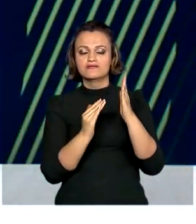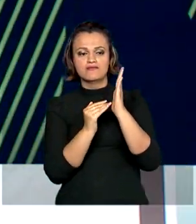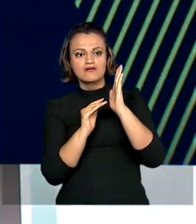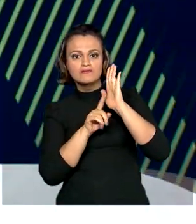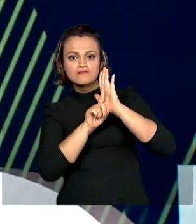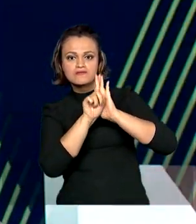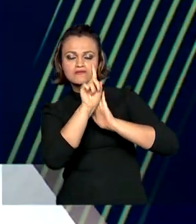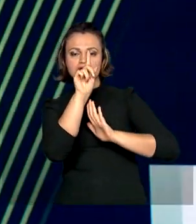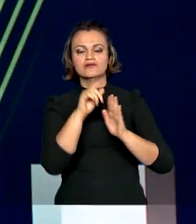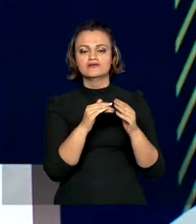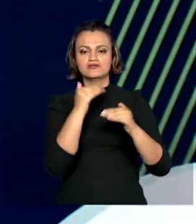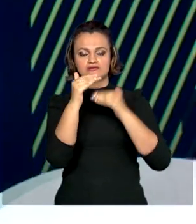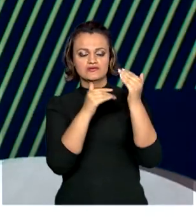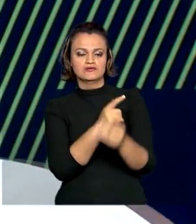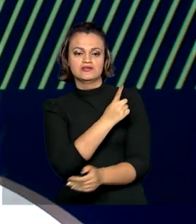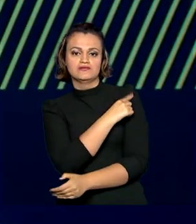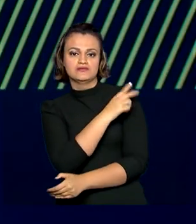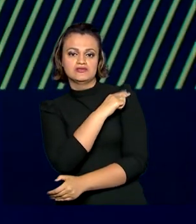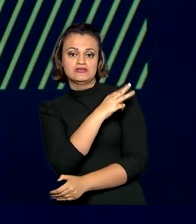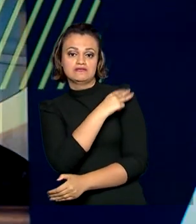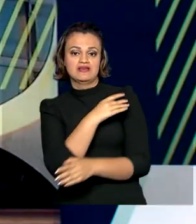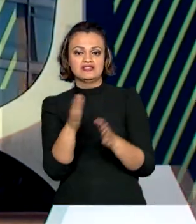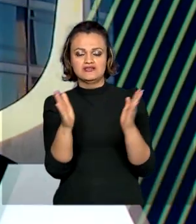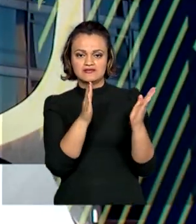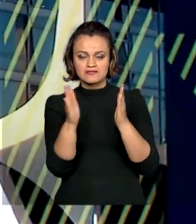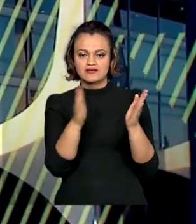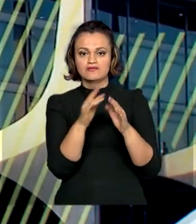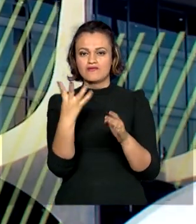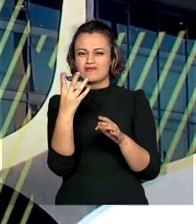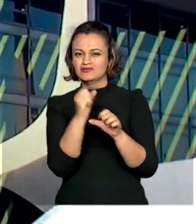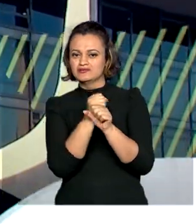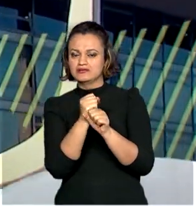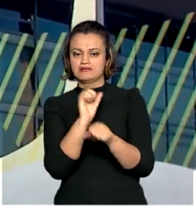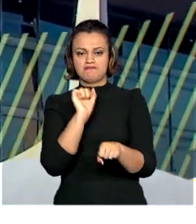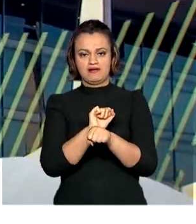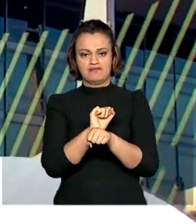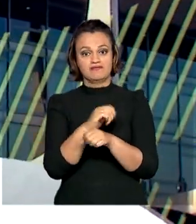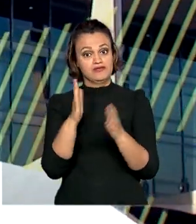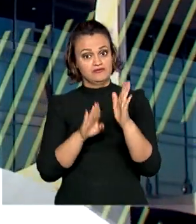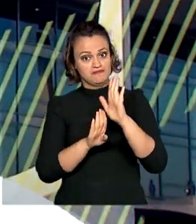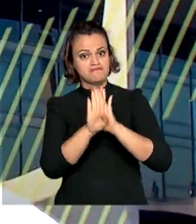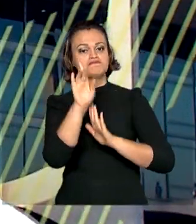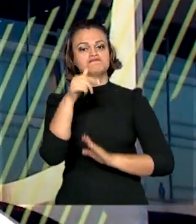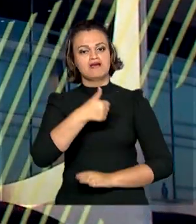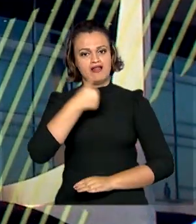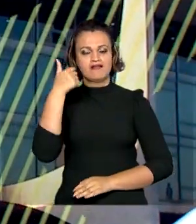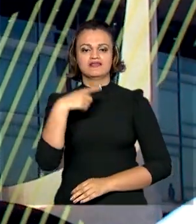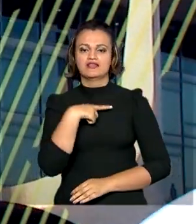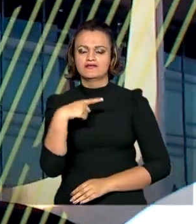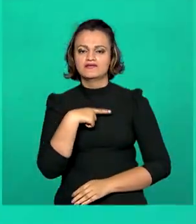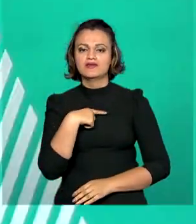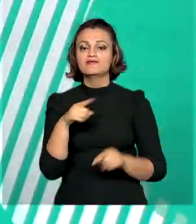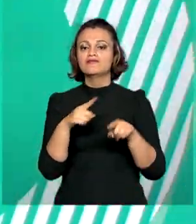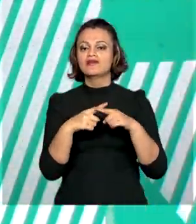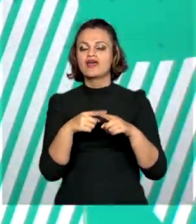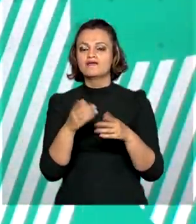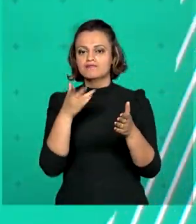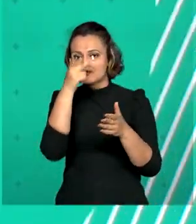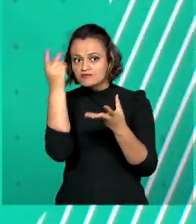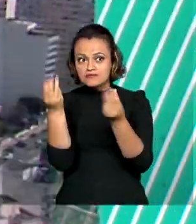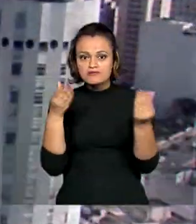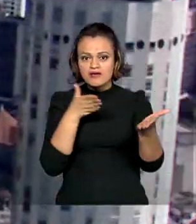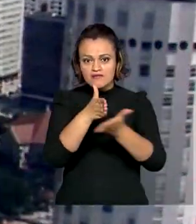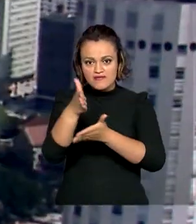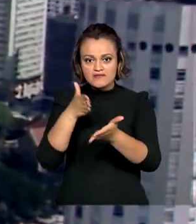desempenho do ensino médio após 4 anos de estabilidade. O aumento no indicador se deve à melhora nas taxas de aprovação